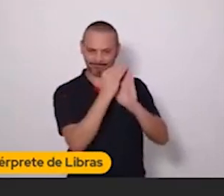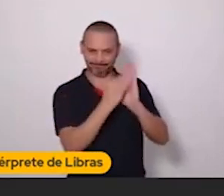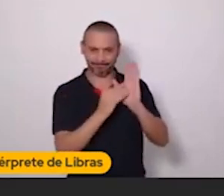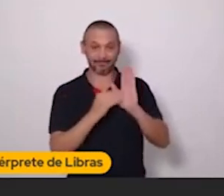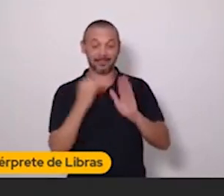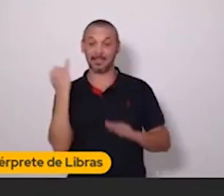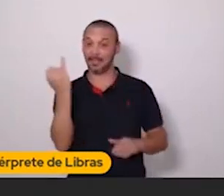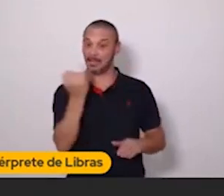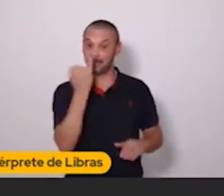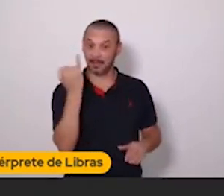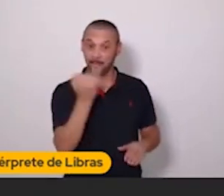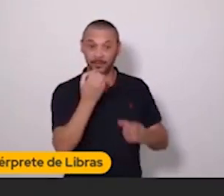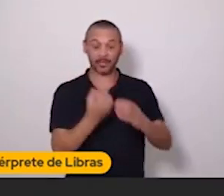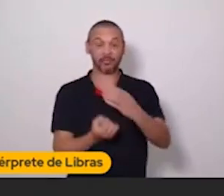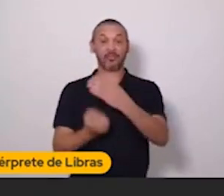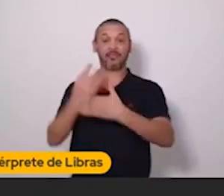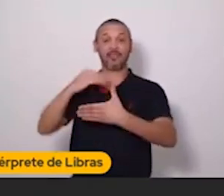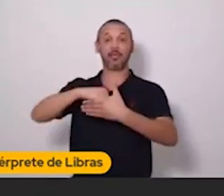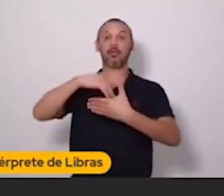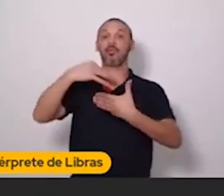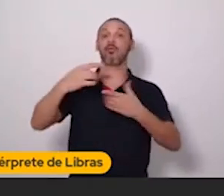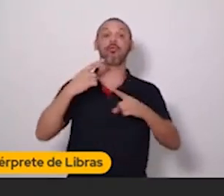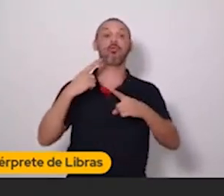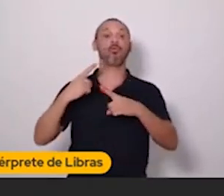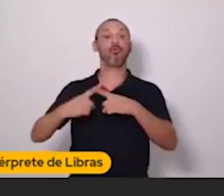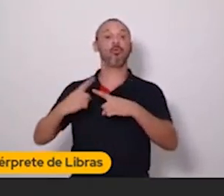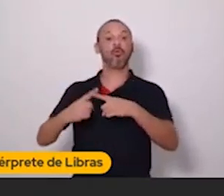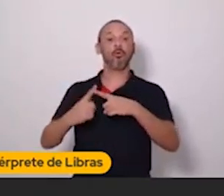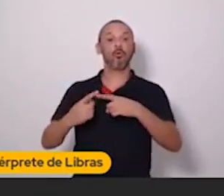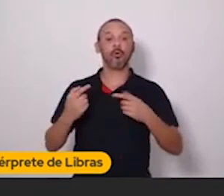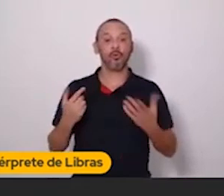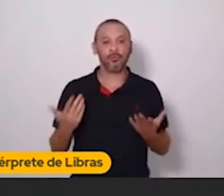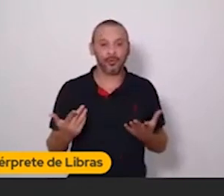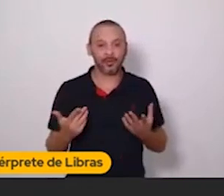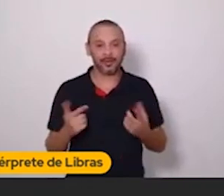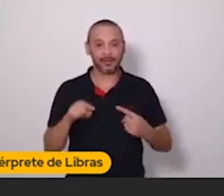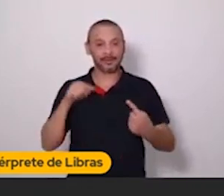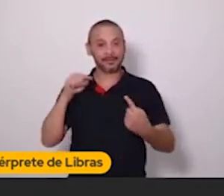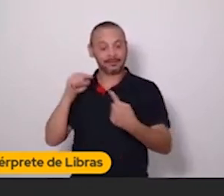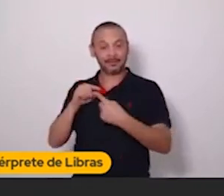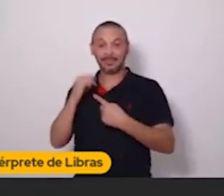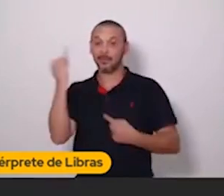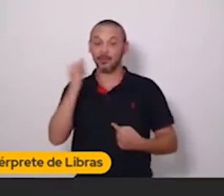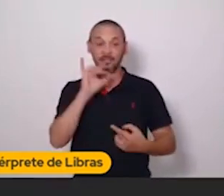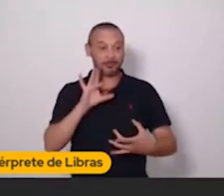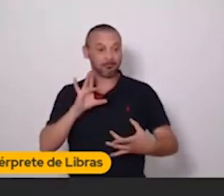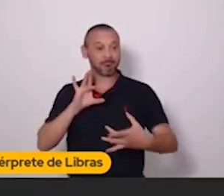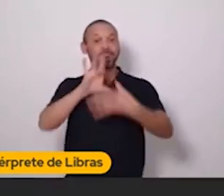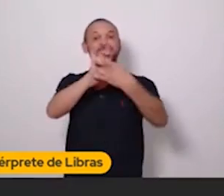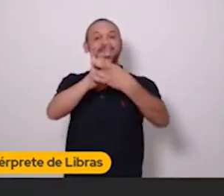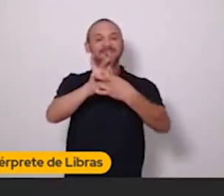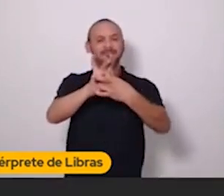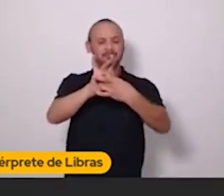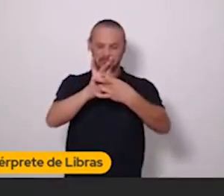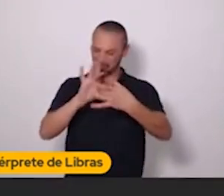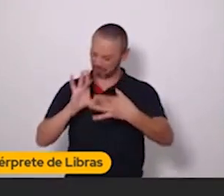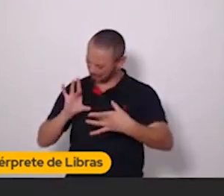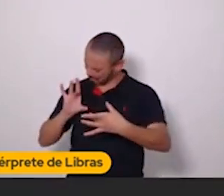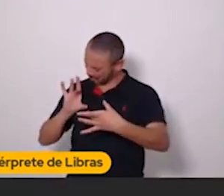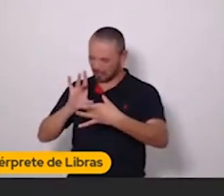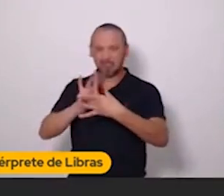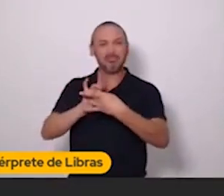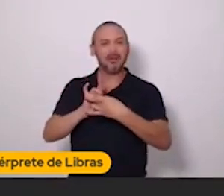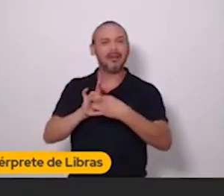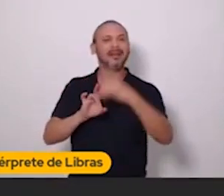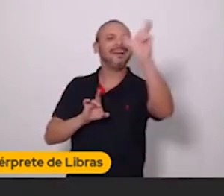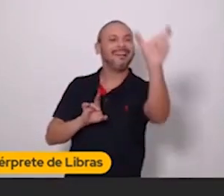vantagens de criar conteúdo na internet. Isso pode gerar uma conexão com as pessoas. Quando você não cria conteúdo,